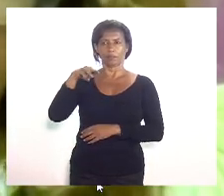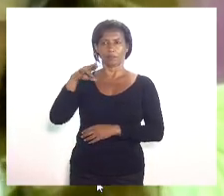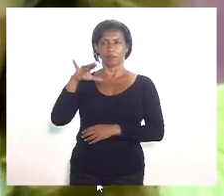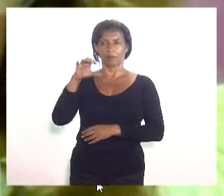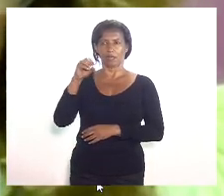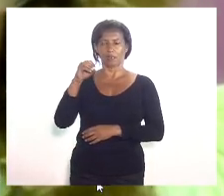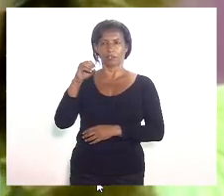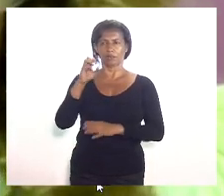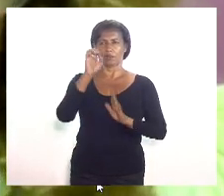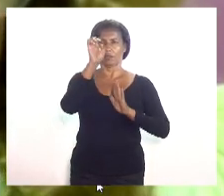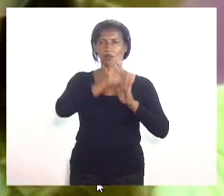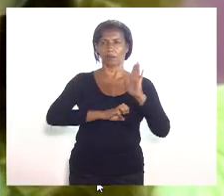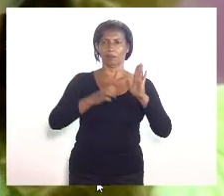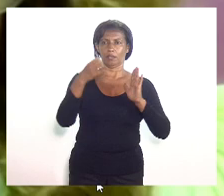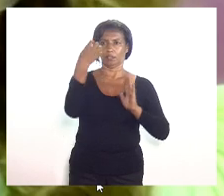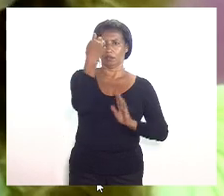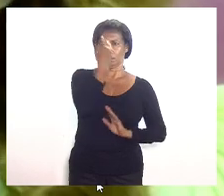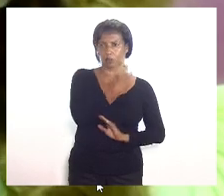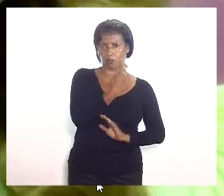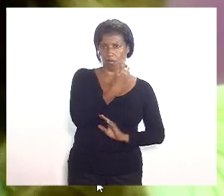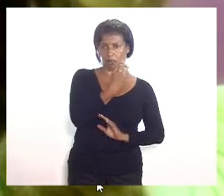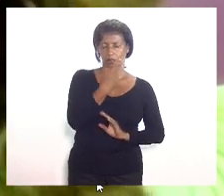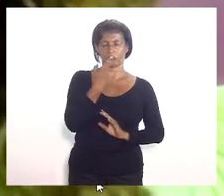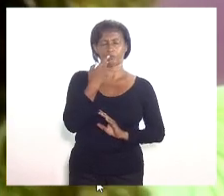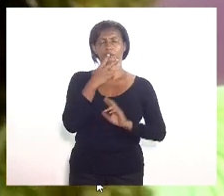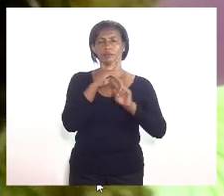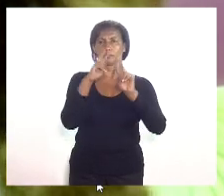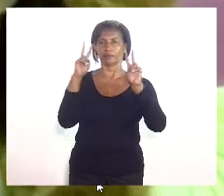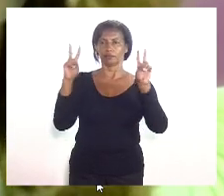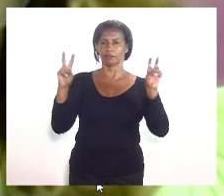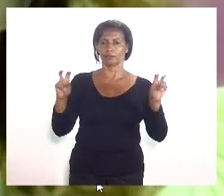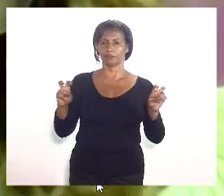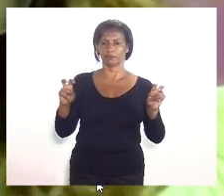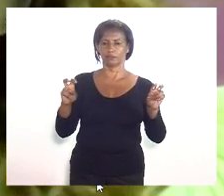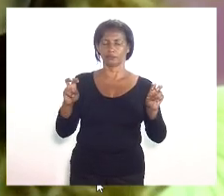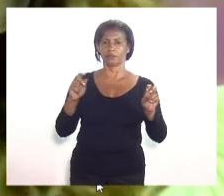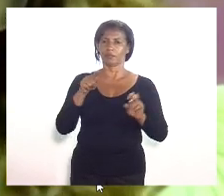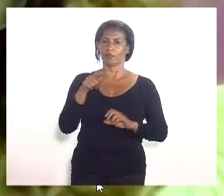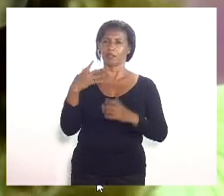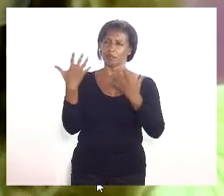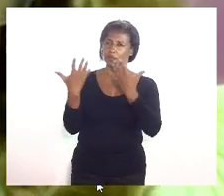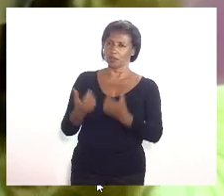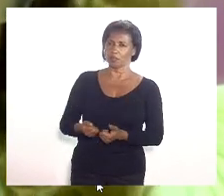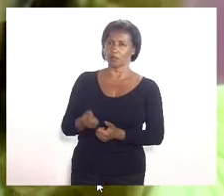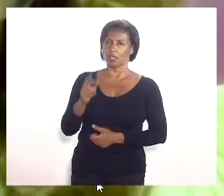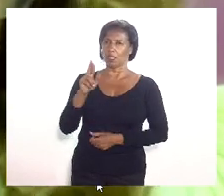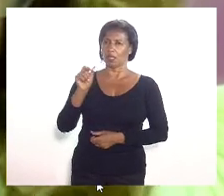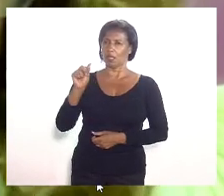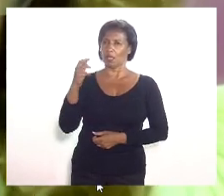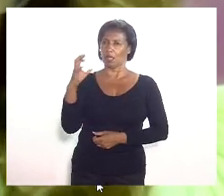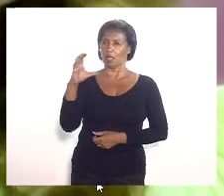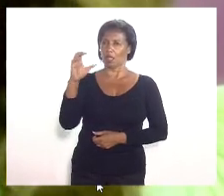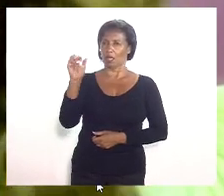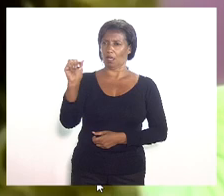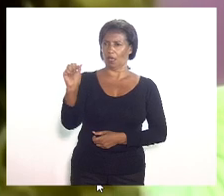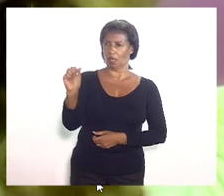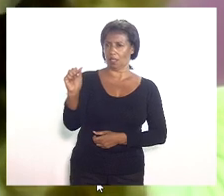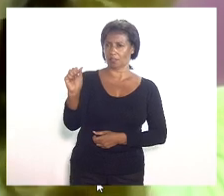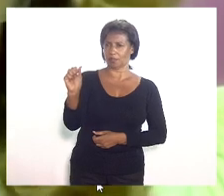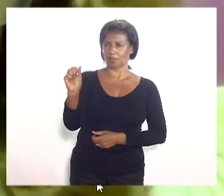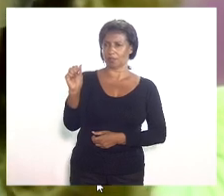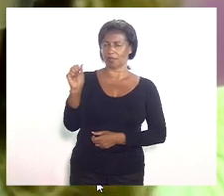autoria, que diz o seguinte, deverá ser considerada a autodeclaração de raça observando-se a nomenclatura